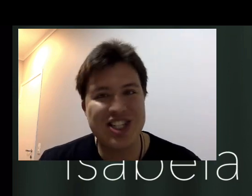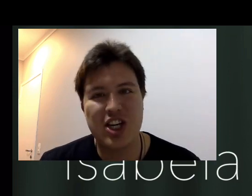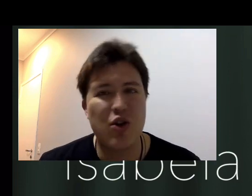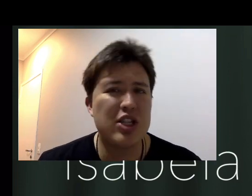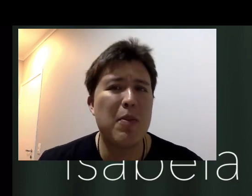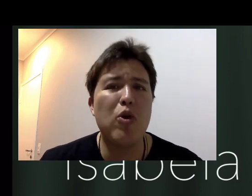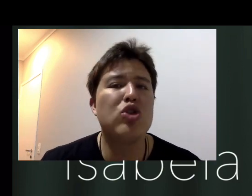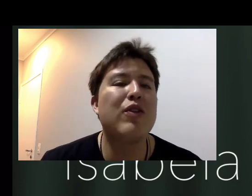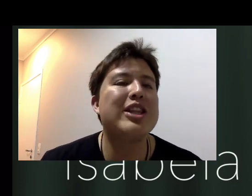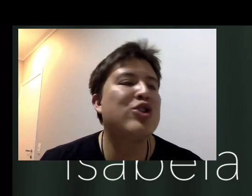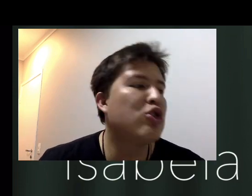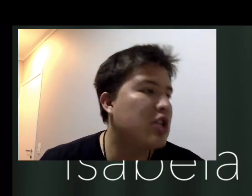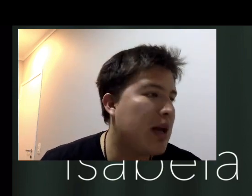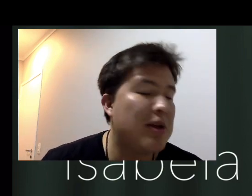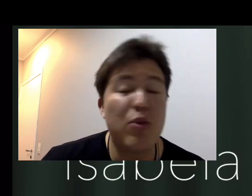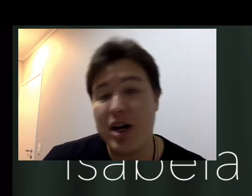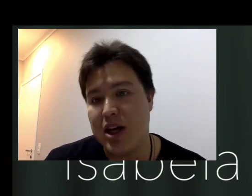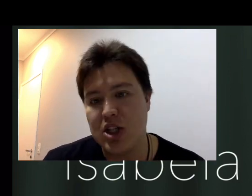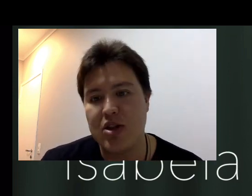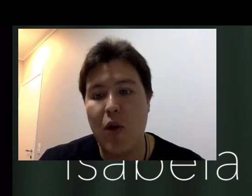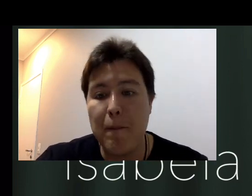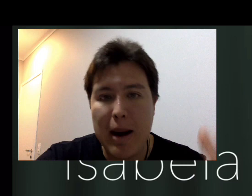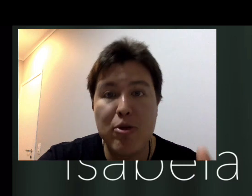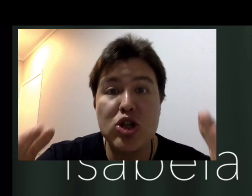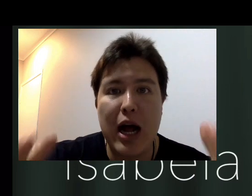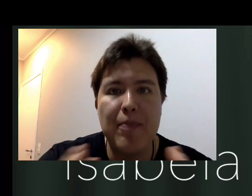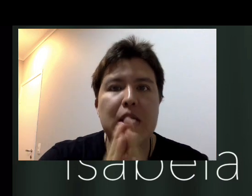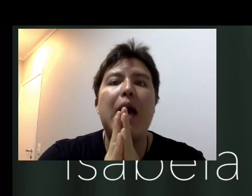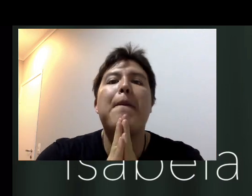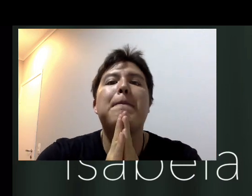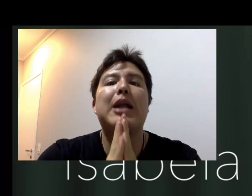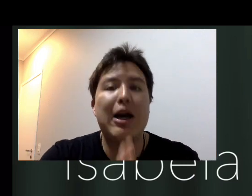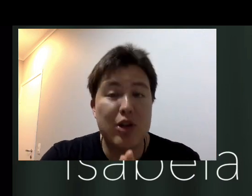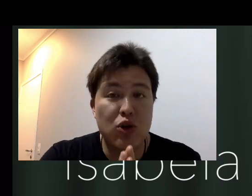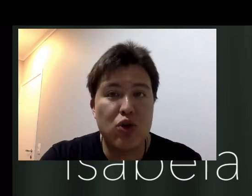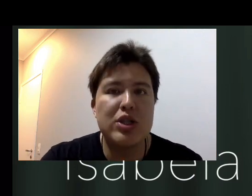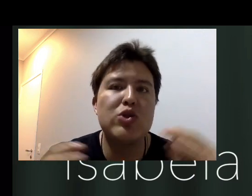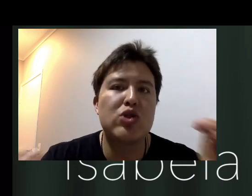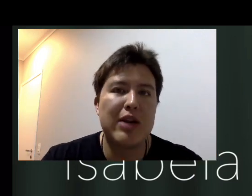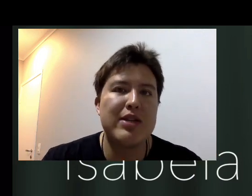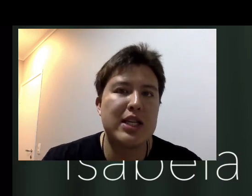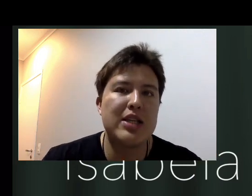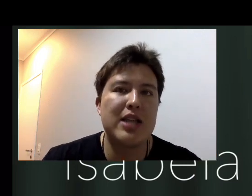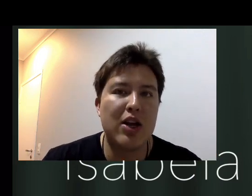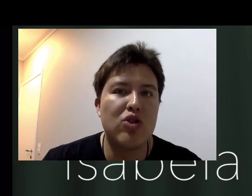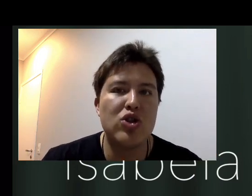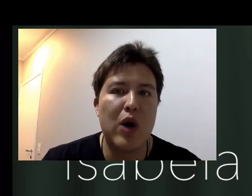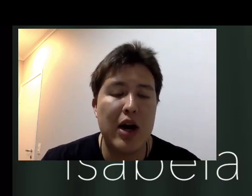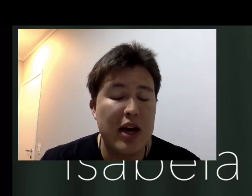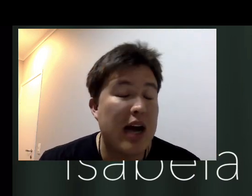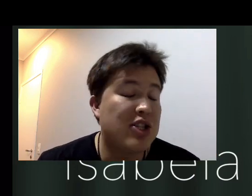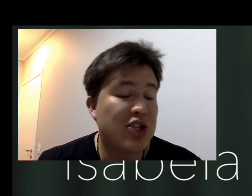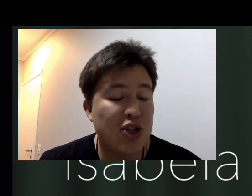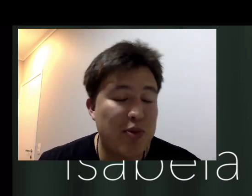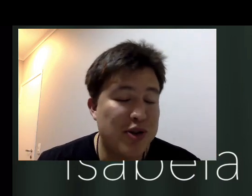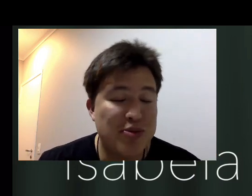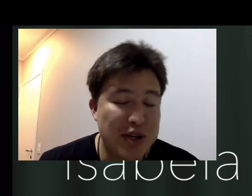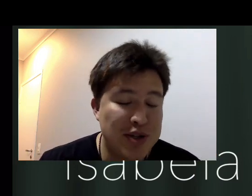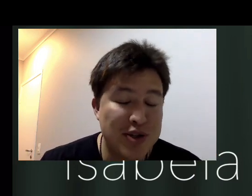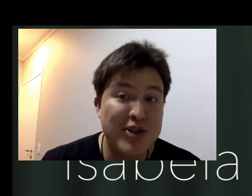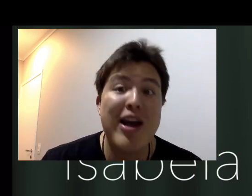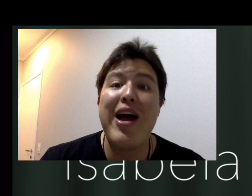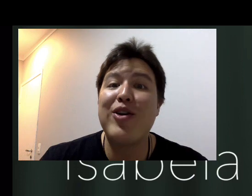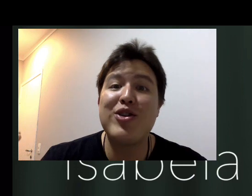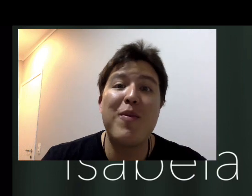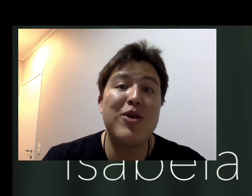brilhante, que conhece muito bem do cinema e da humanidade, então vamos lá. Obrigado a todos, se inscrevam se quiserem continuar assistindo meus